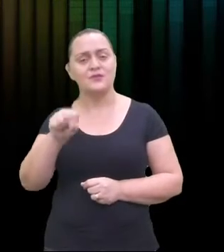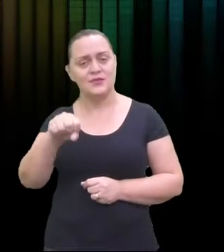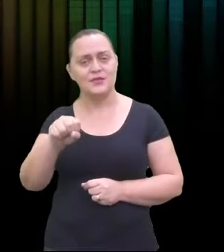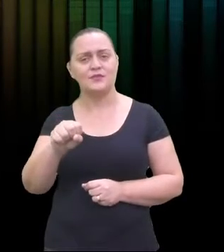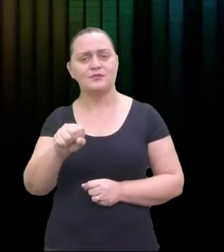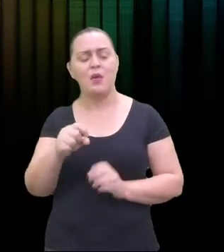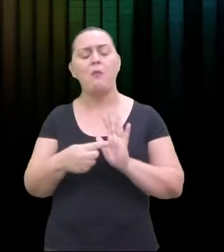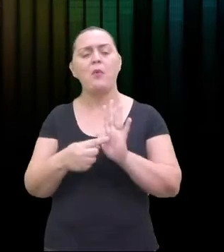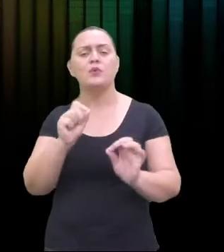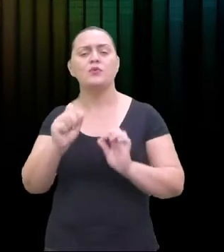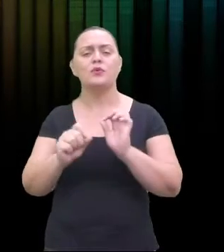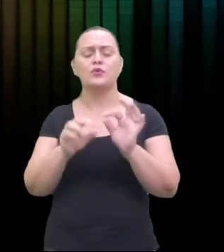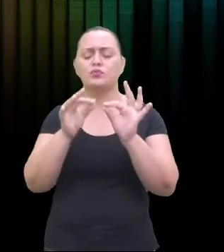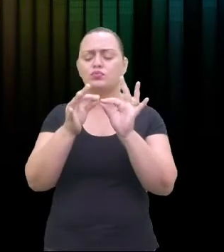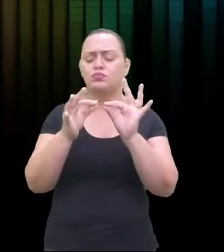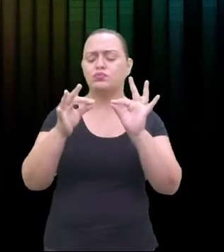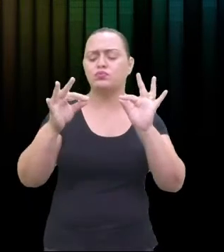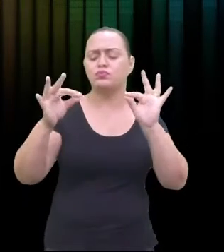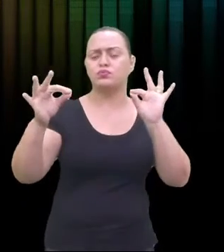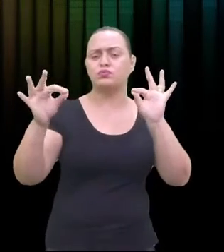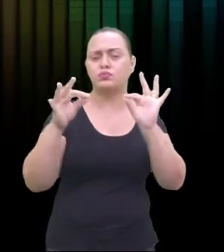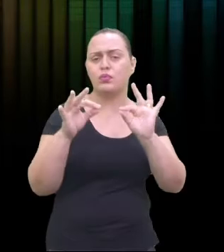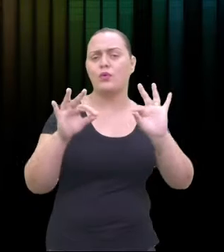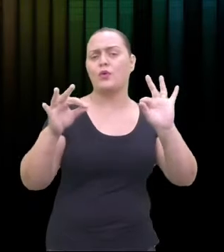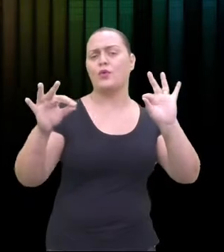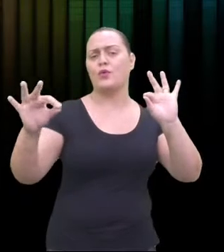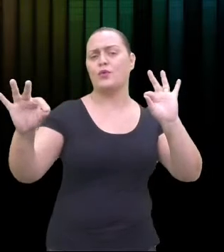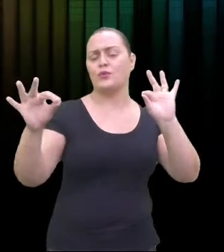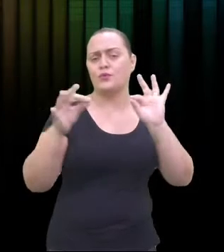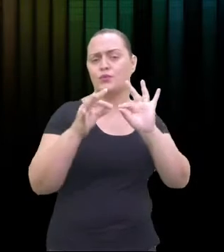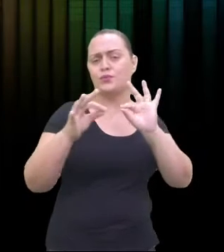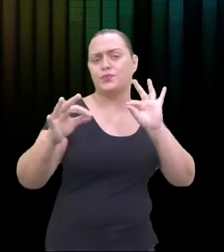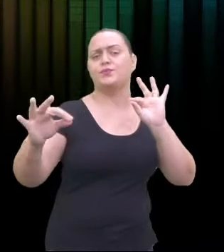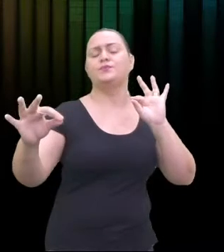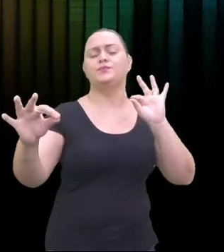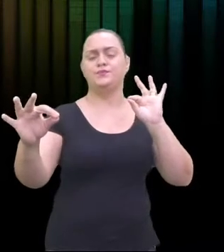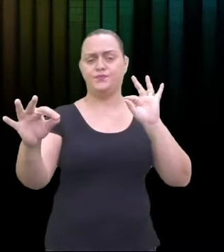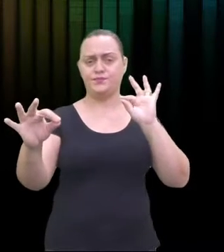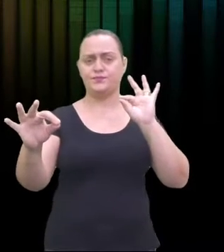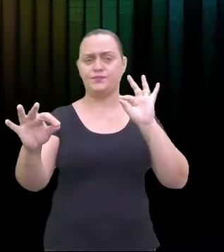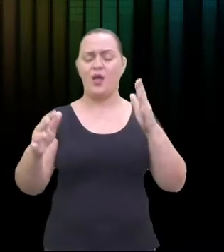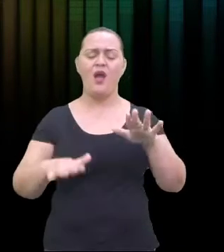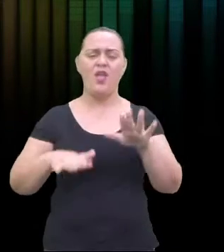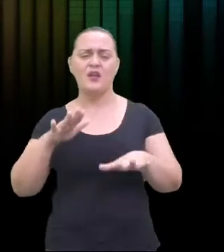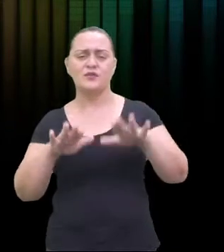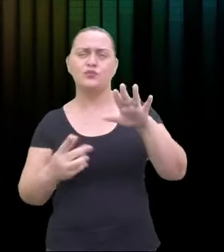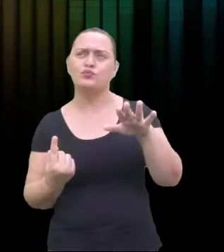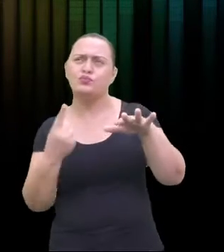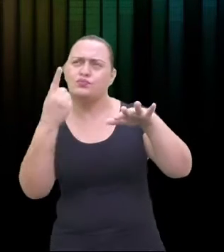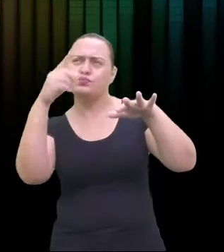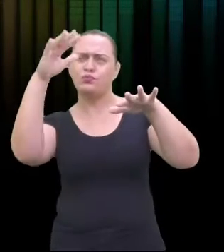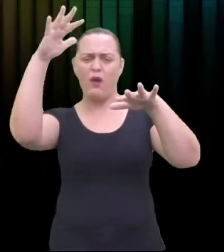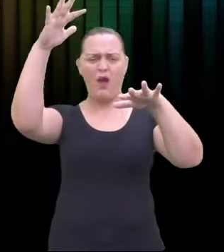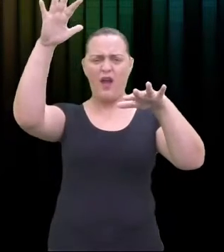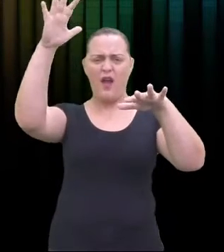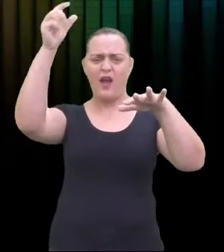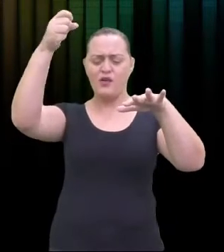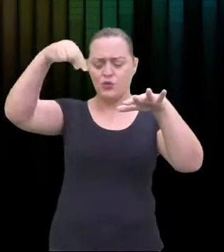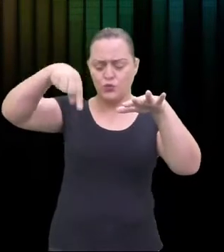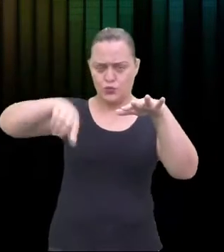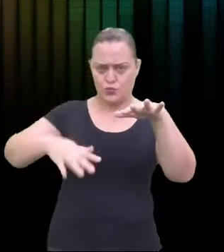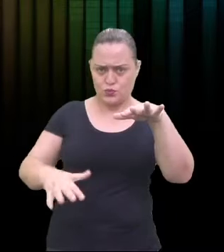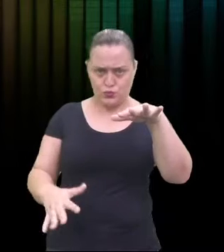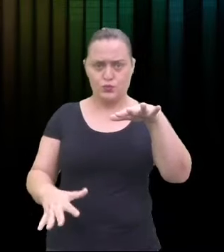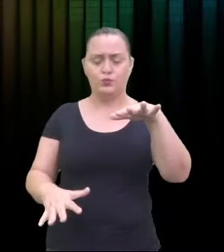Difícil isso, né? Olha, amplitude da onda sonora. Então, é isso mesmo. Às vezes agudo, às vezes grave. O